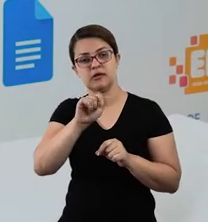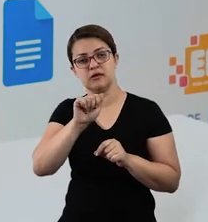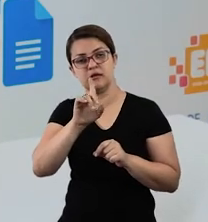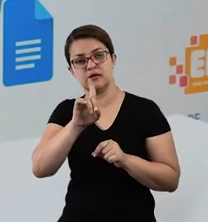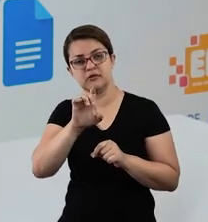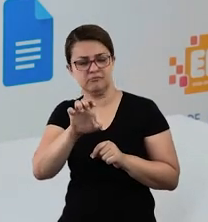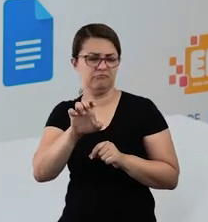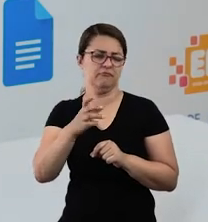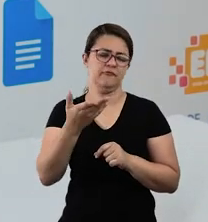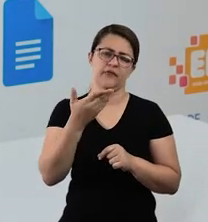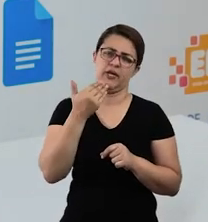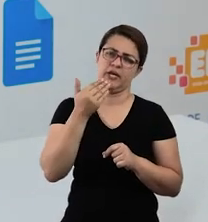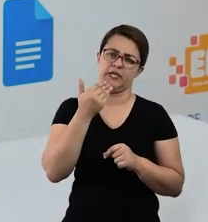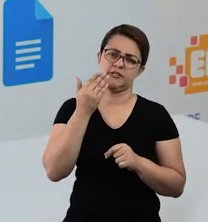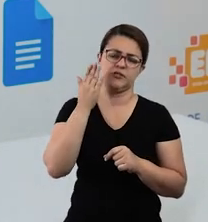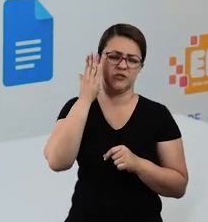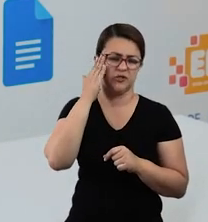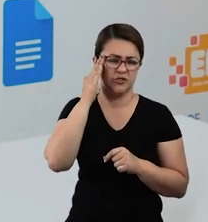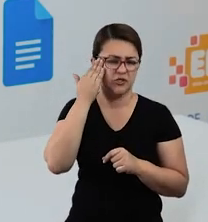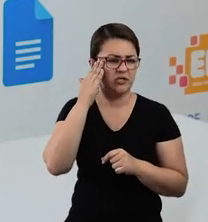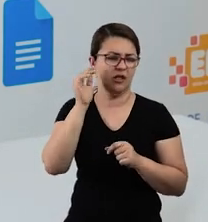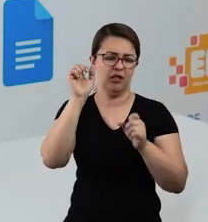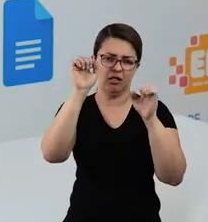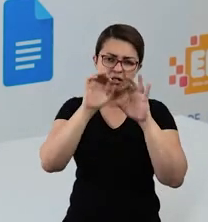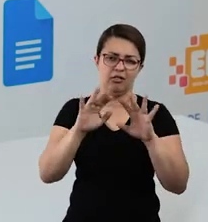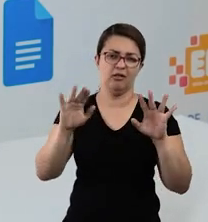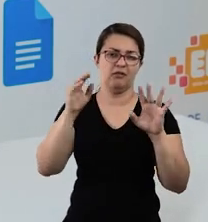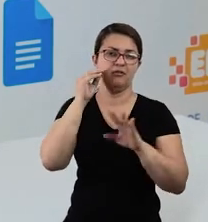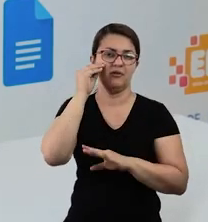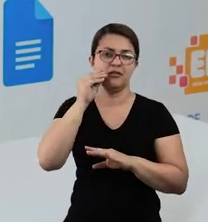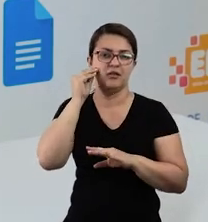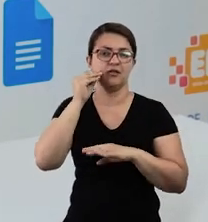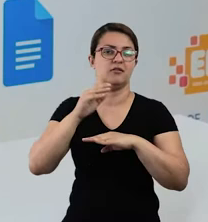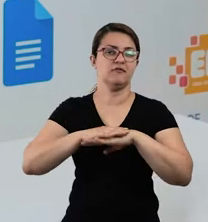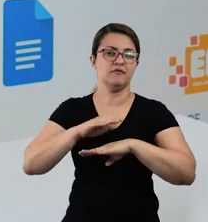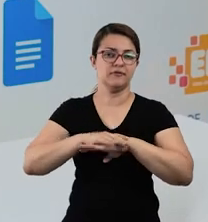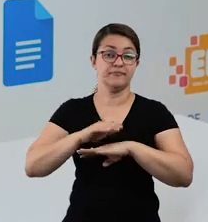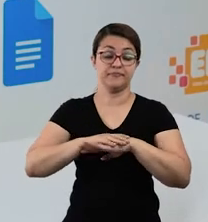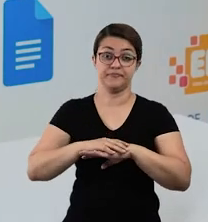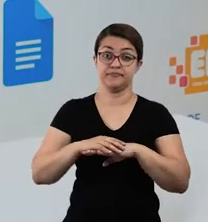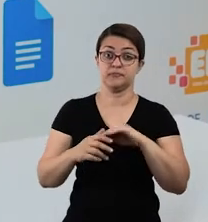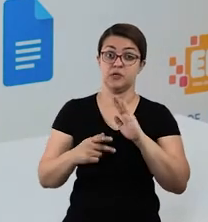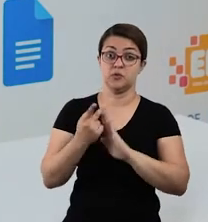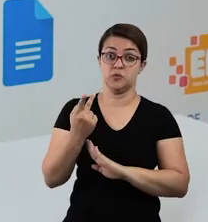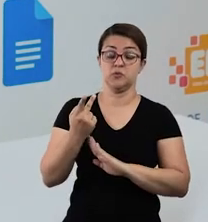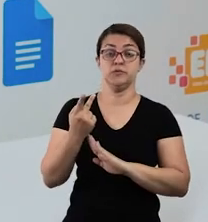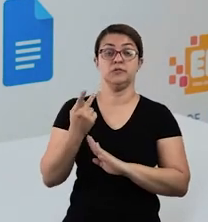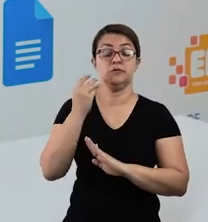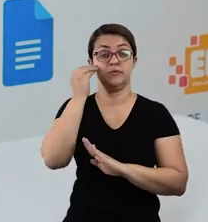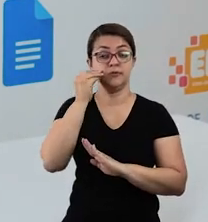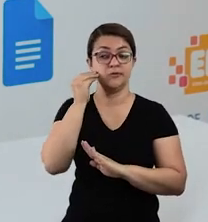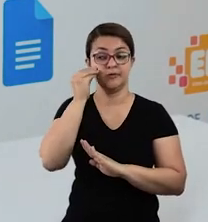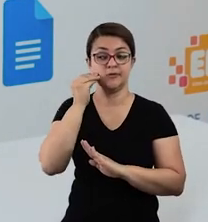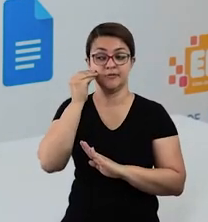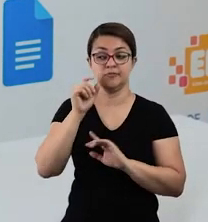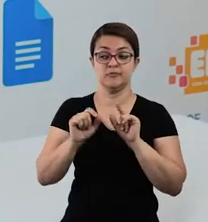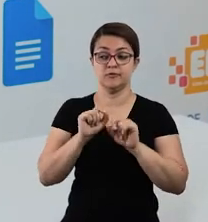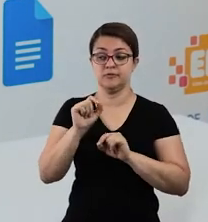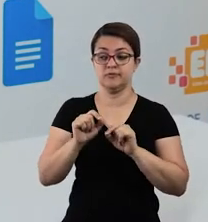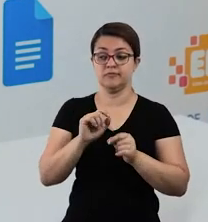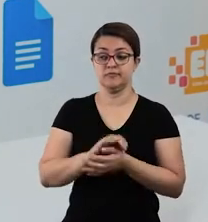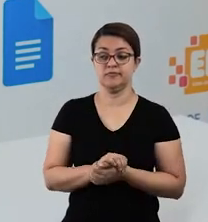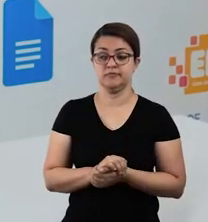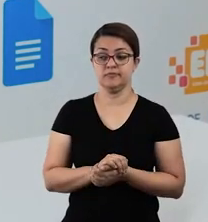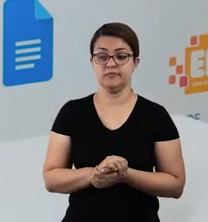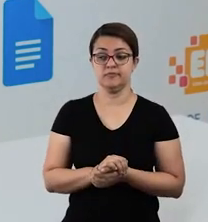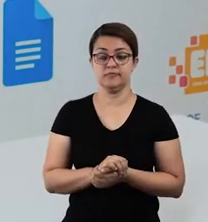Tudo bem? Então fica muito fácil de entender com essas experiências que a gente vai fazer. A segunda experiência que a gente vai fazer é o